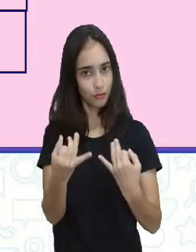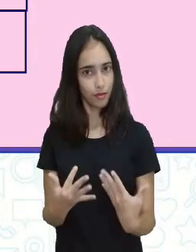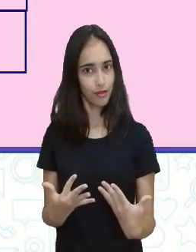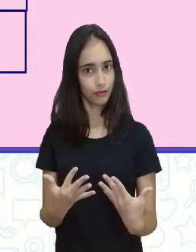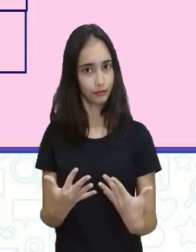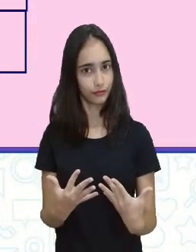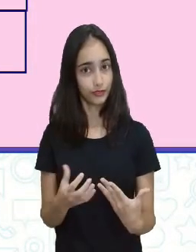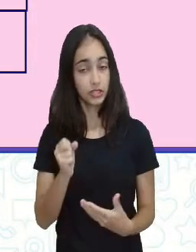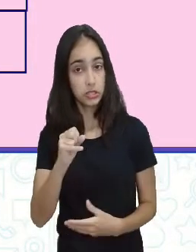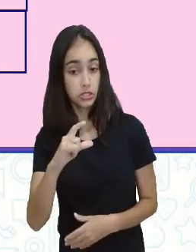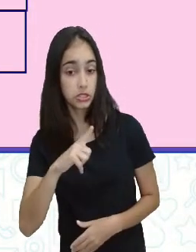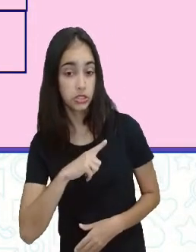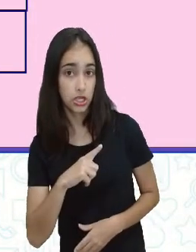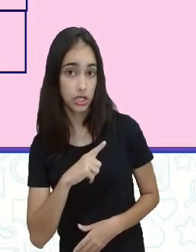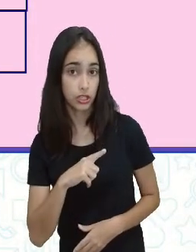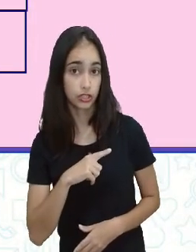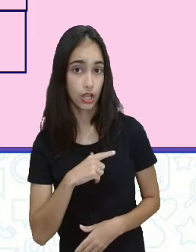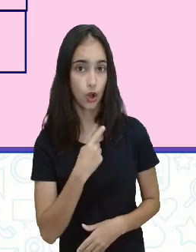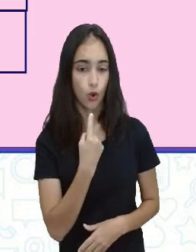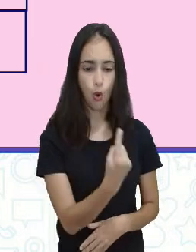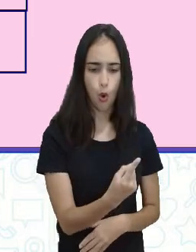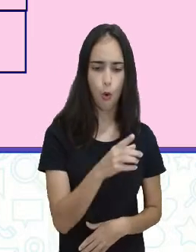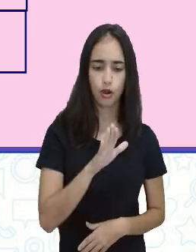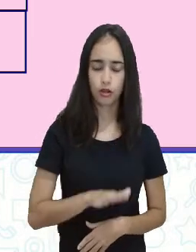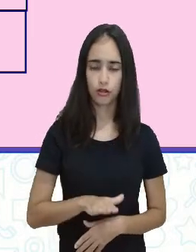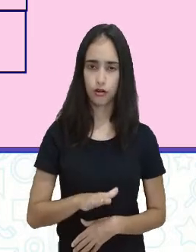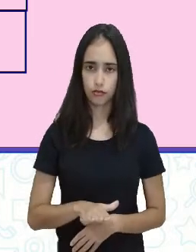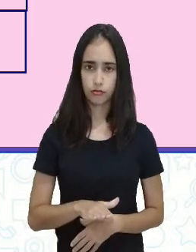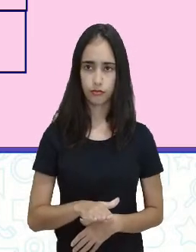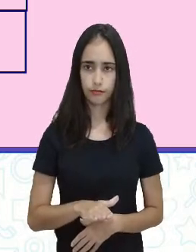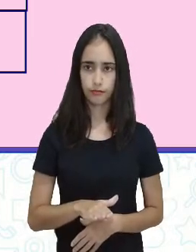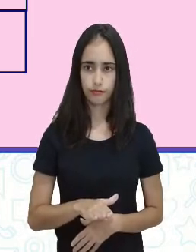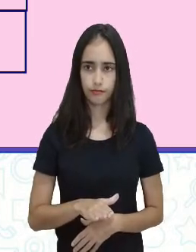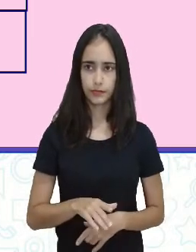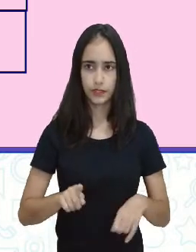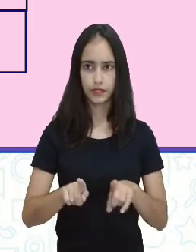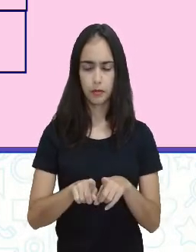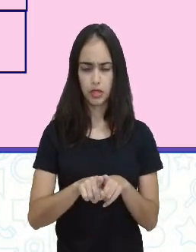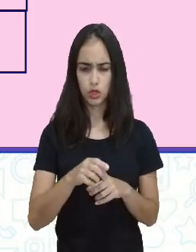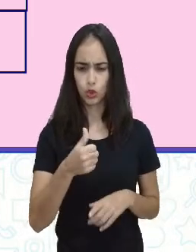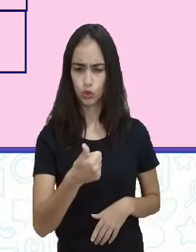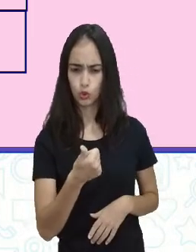Se eu tenho uma criança e doze presentes,